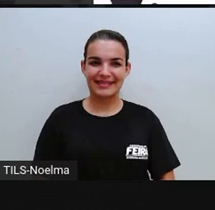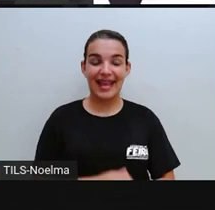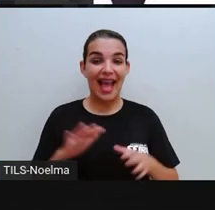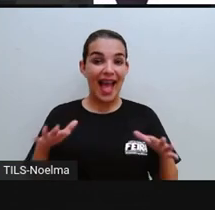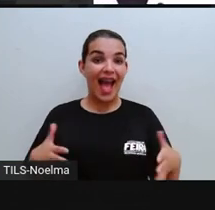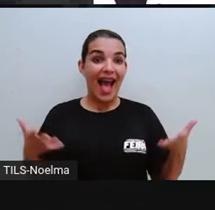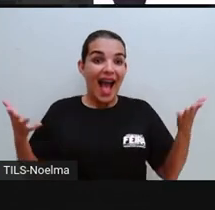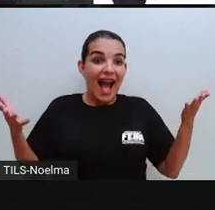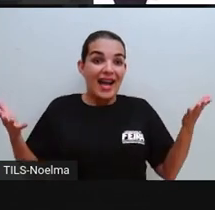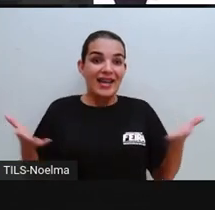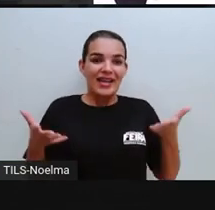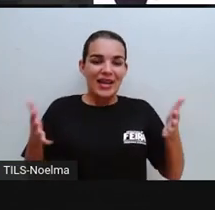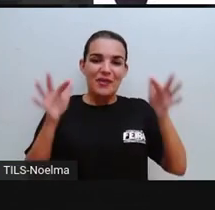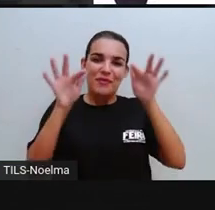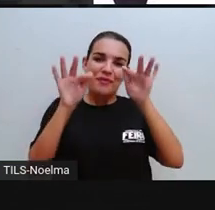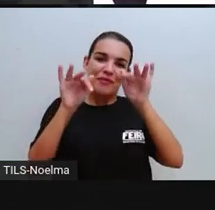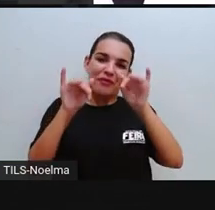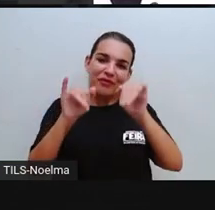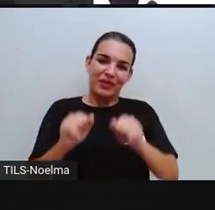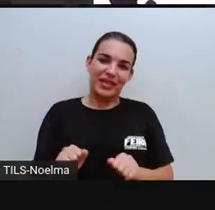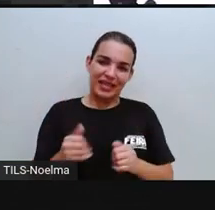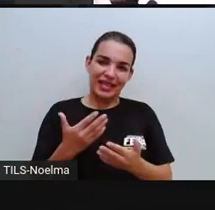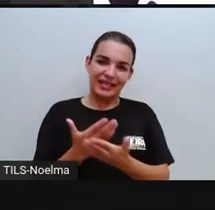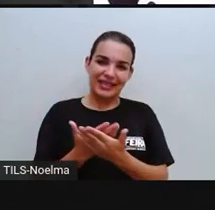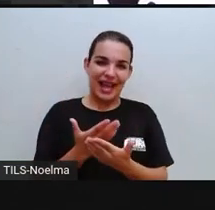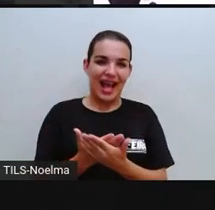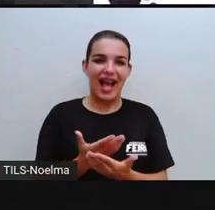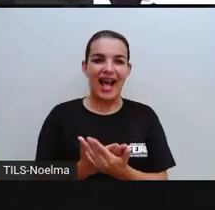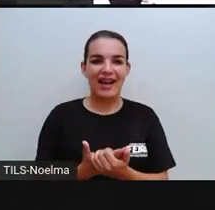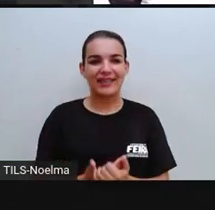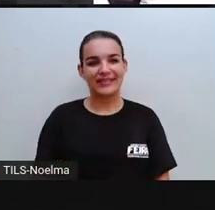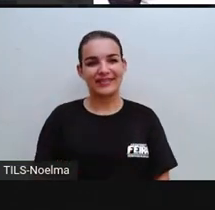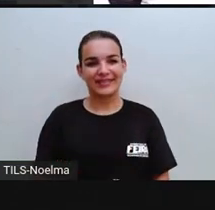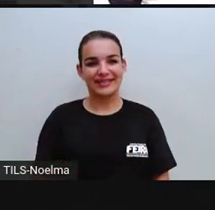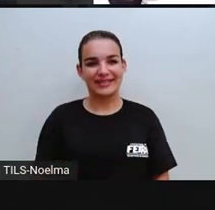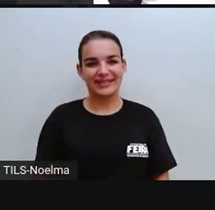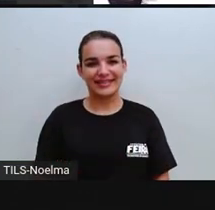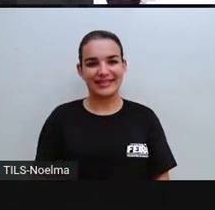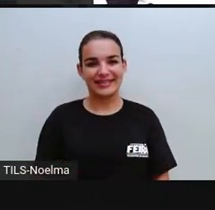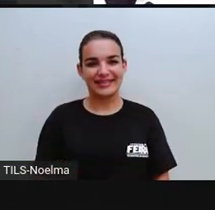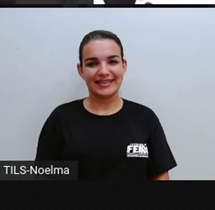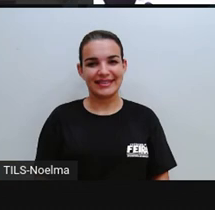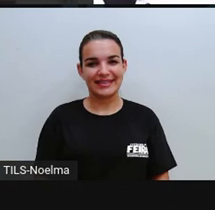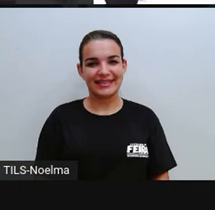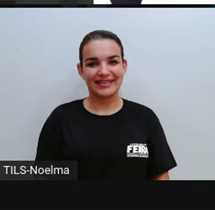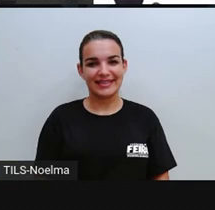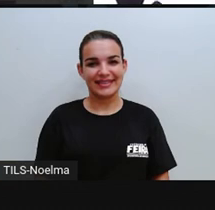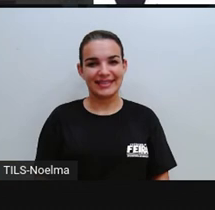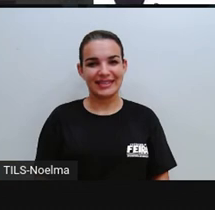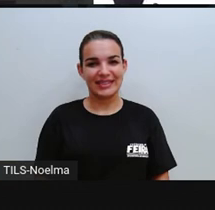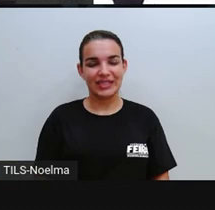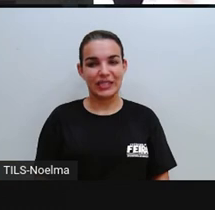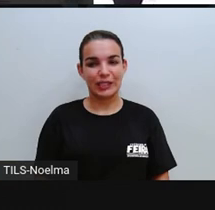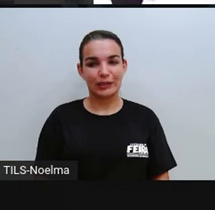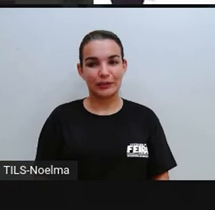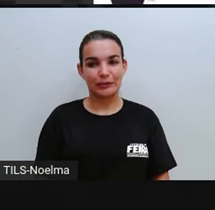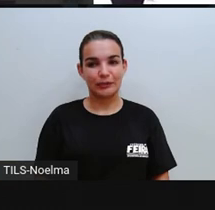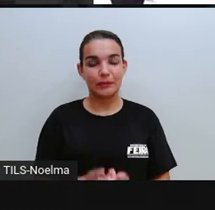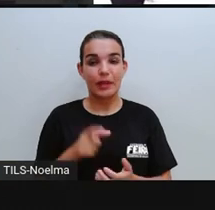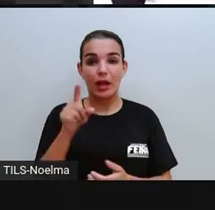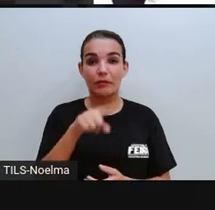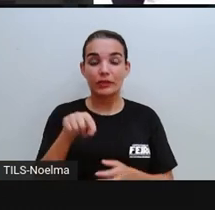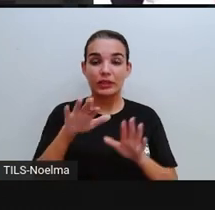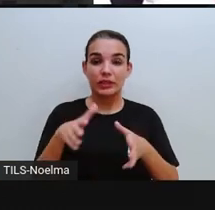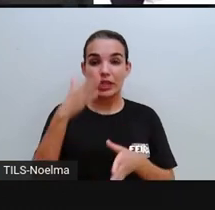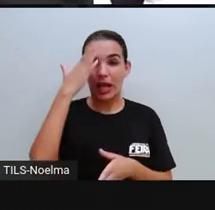Então, segundo ano, chegamos ao fim de mais uma aula, certo? Você